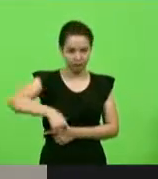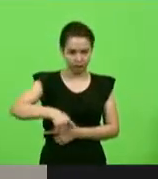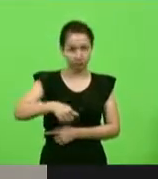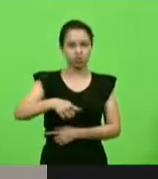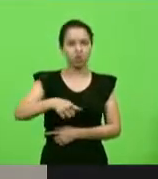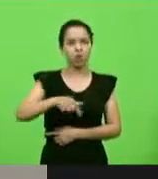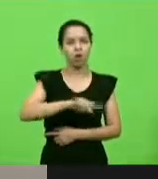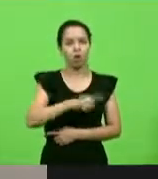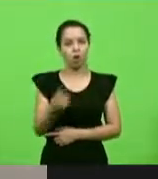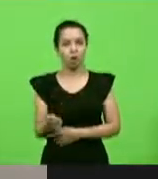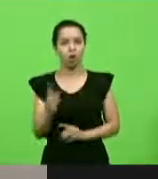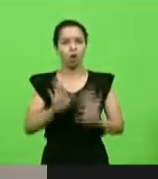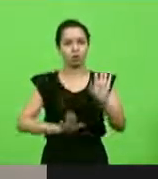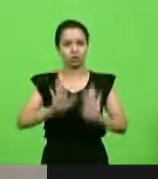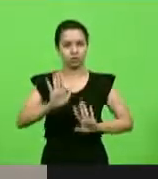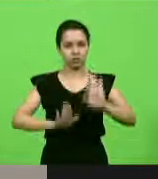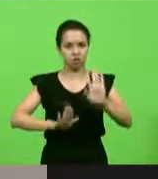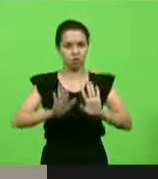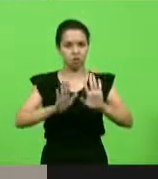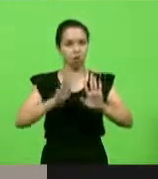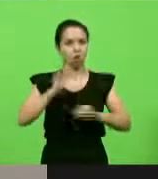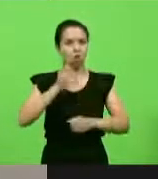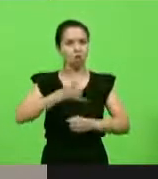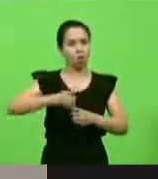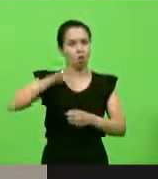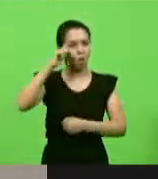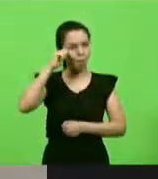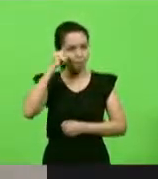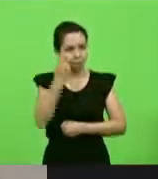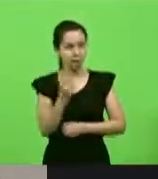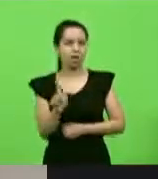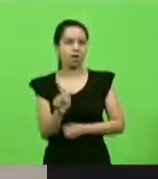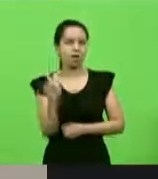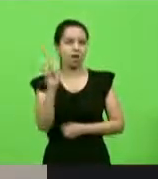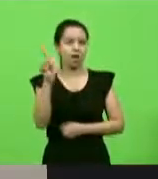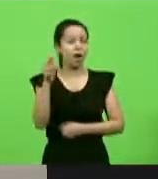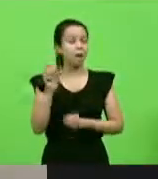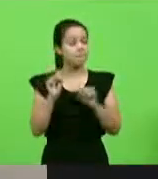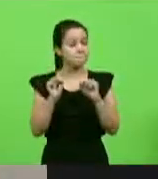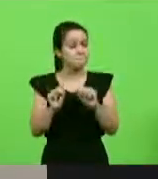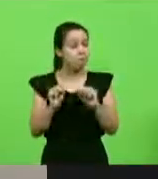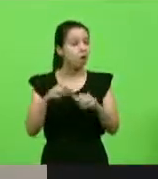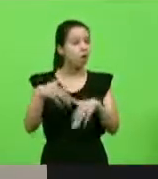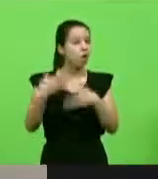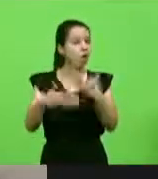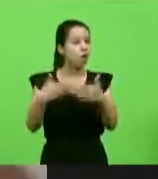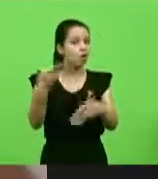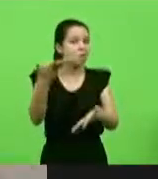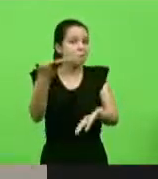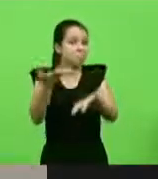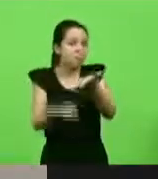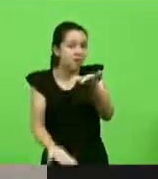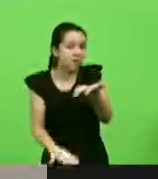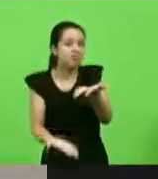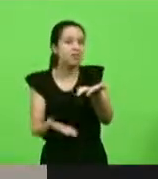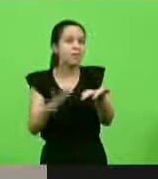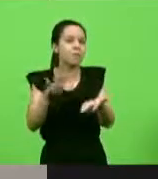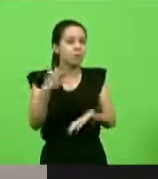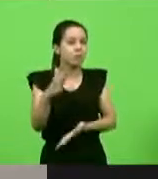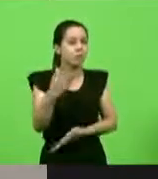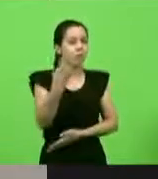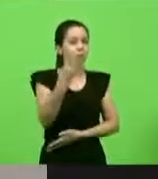e gás pode implicar na perda de mais de 400 a 500 mil